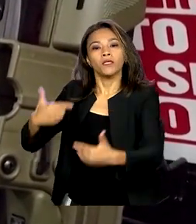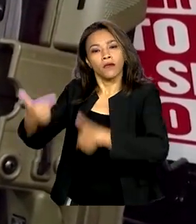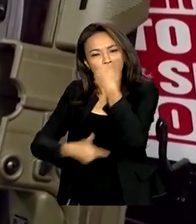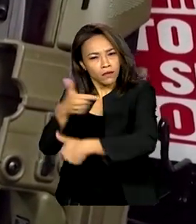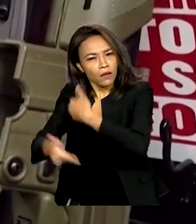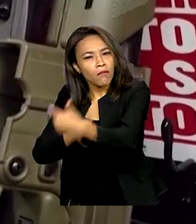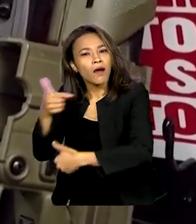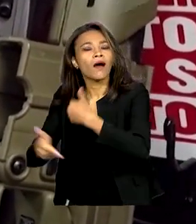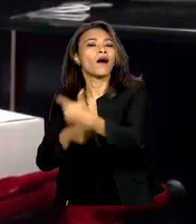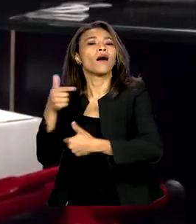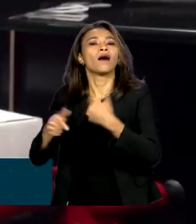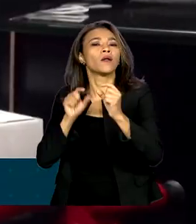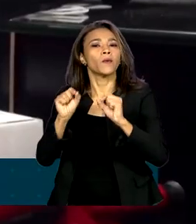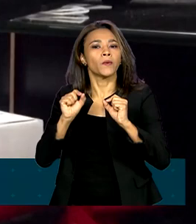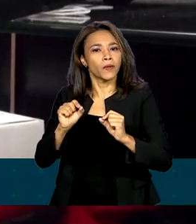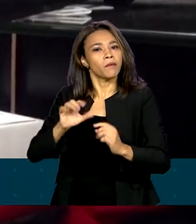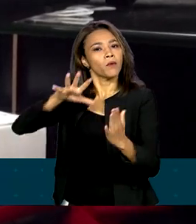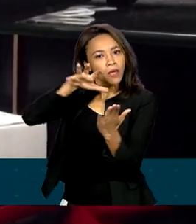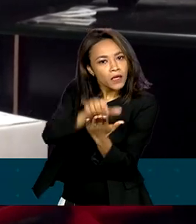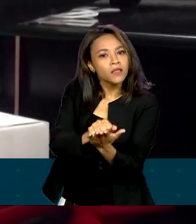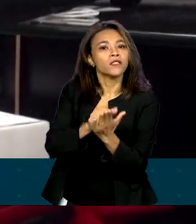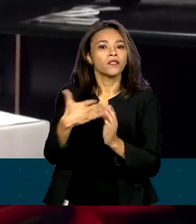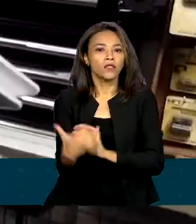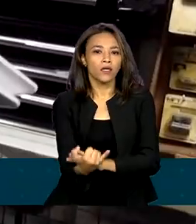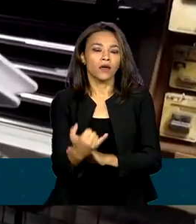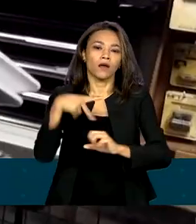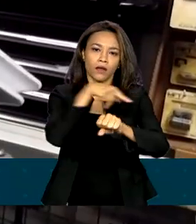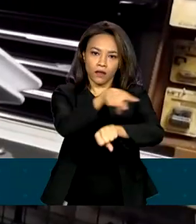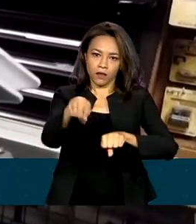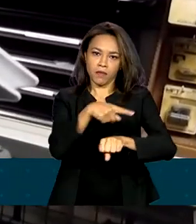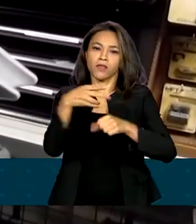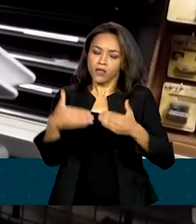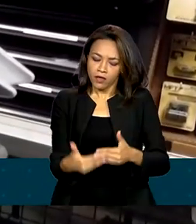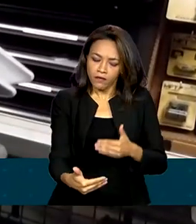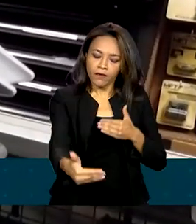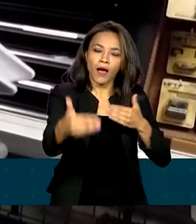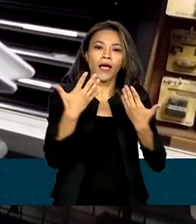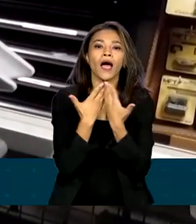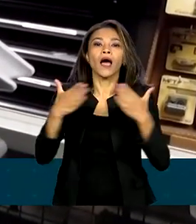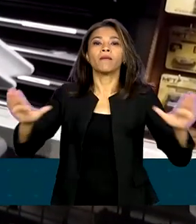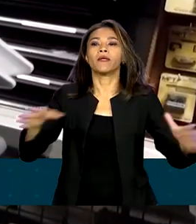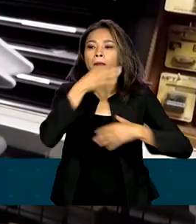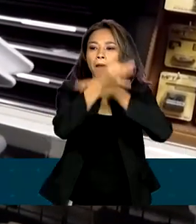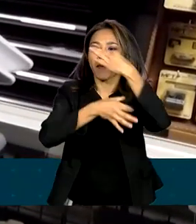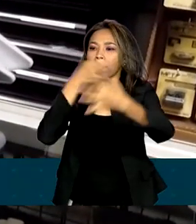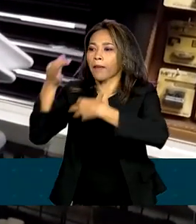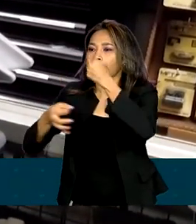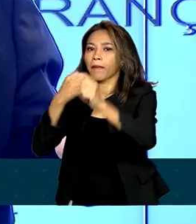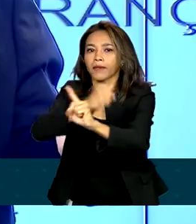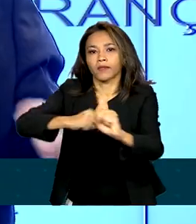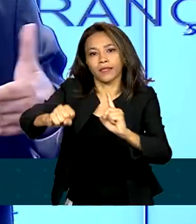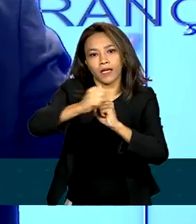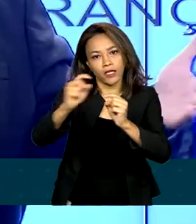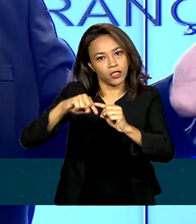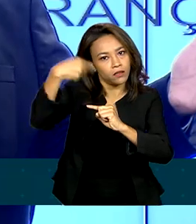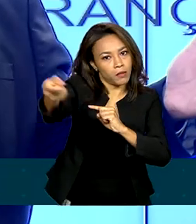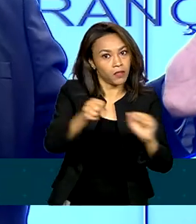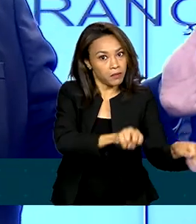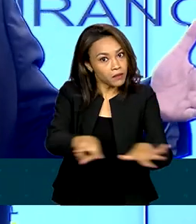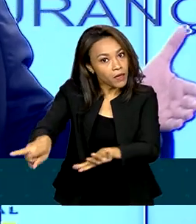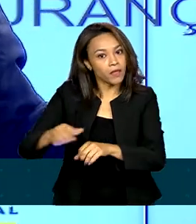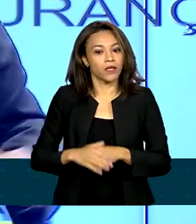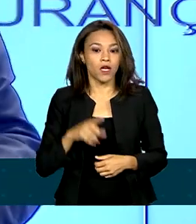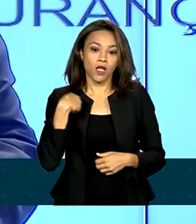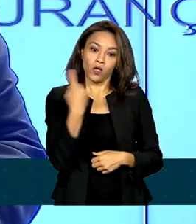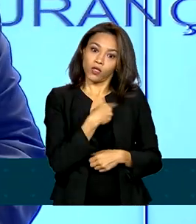definitiva do porte de armas no país e deve realizar audiências públicas nas próximas semanas. Estamos abertos